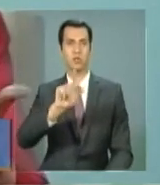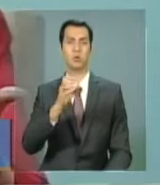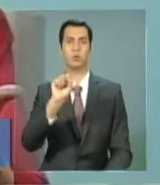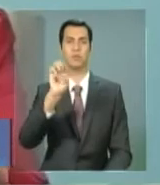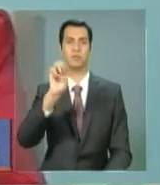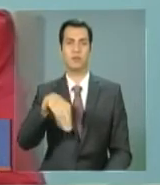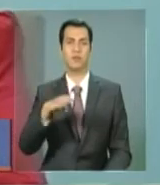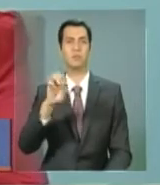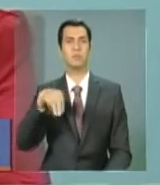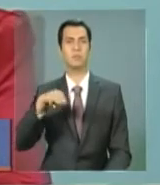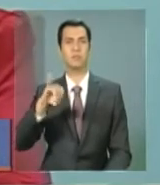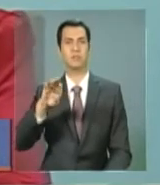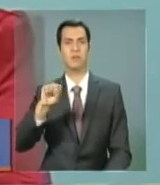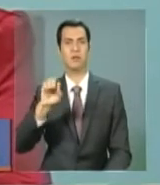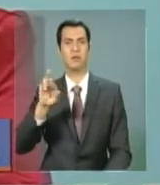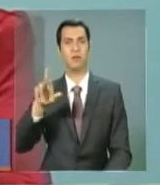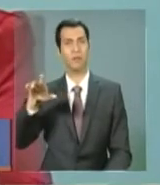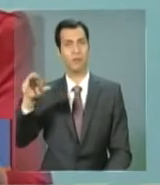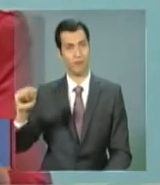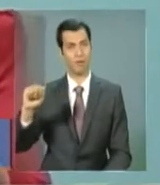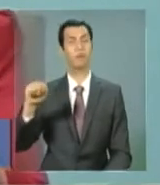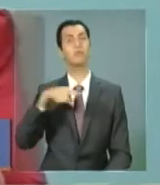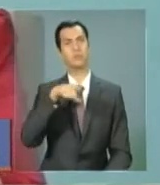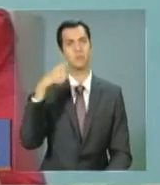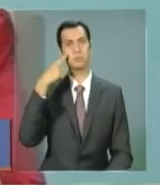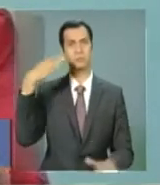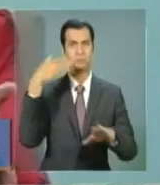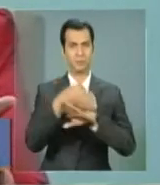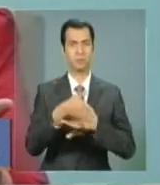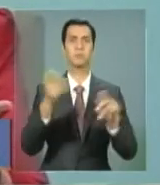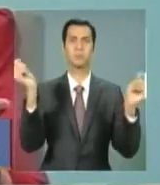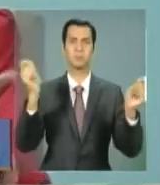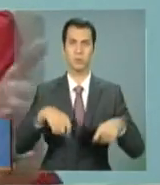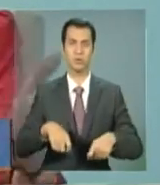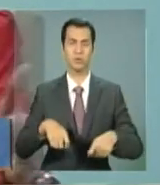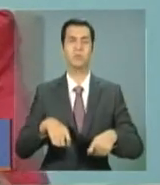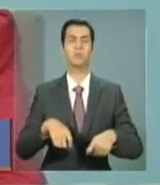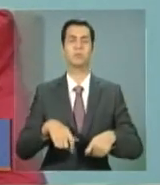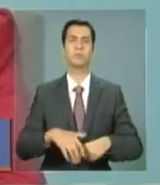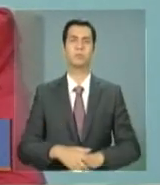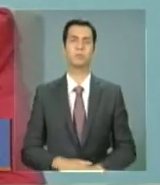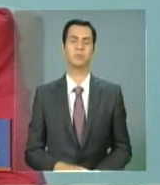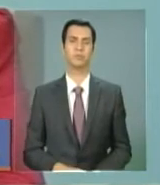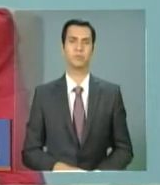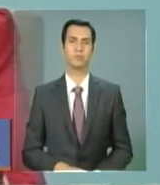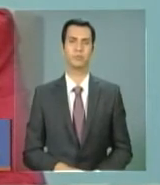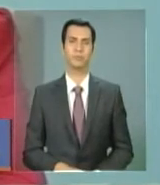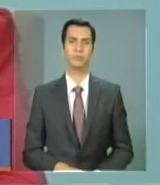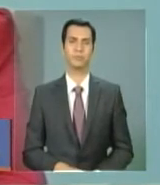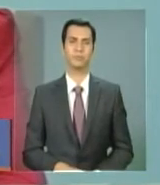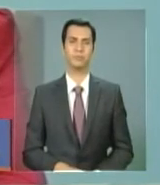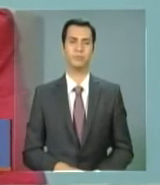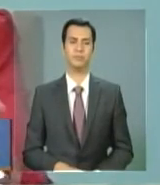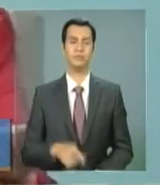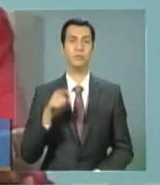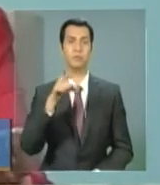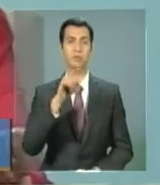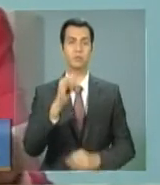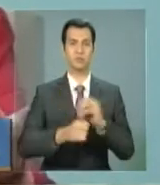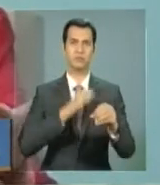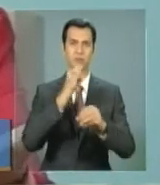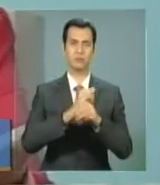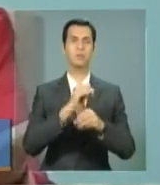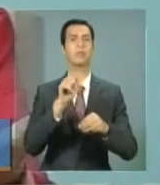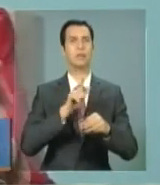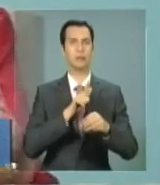também, se quiserem maiores detalhes, a partir do Brasil Sem Miséria, tem